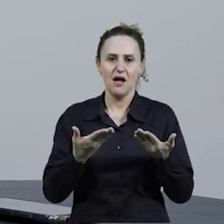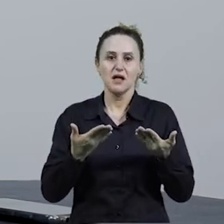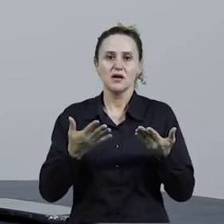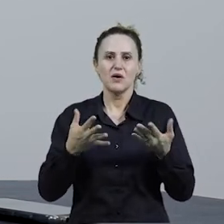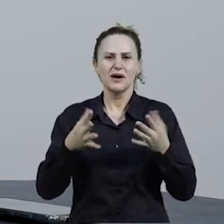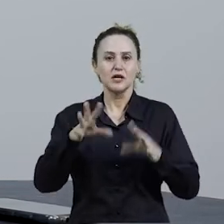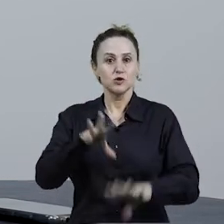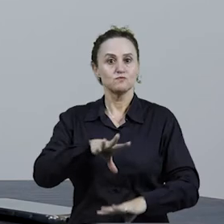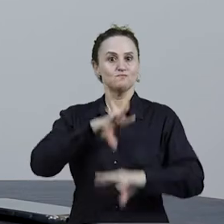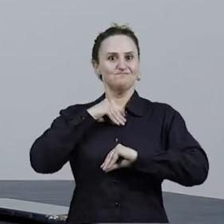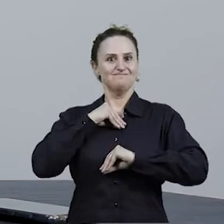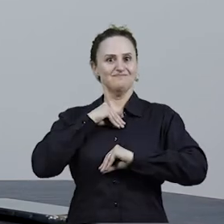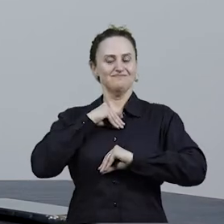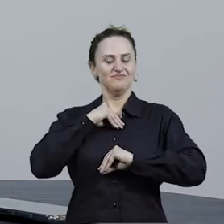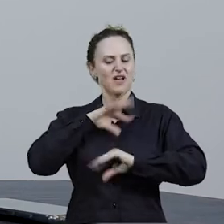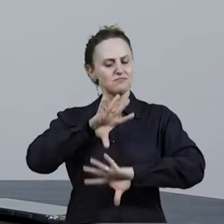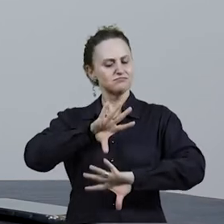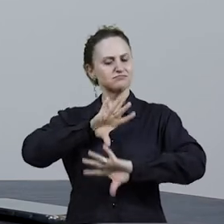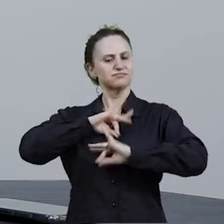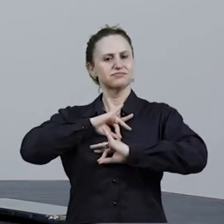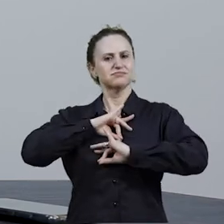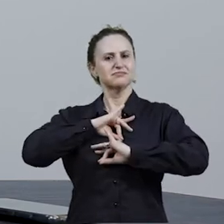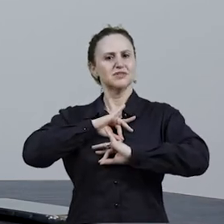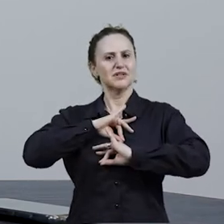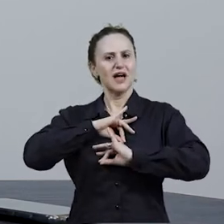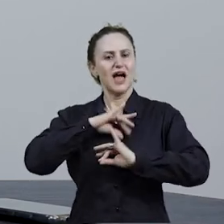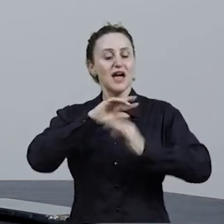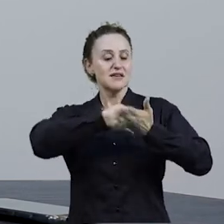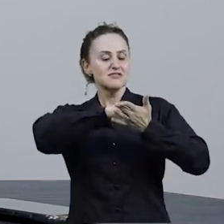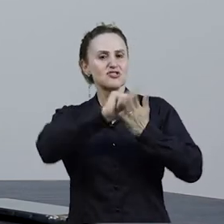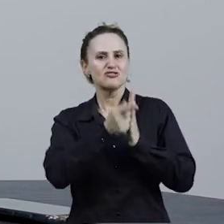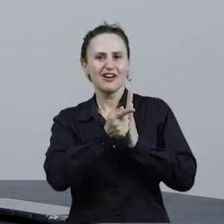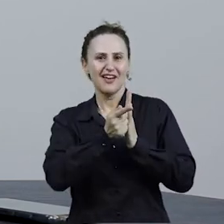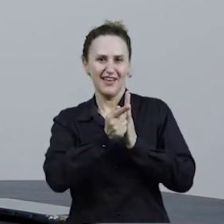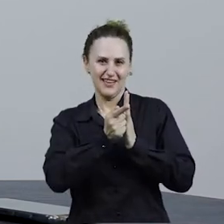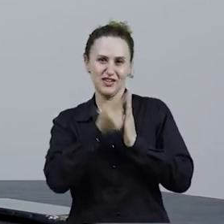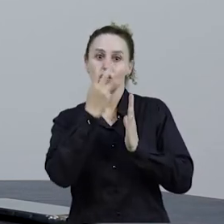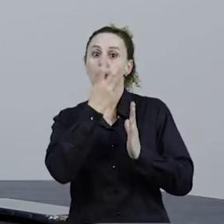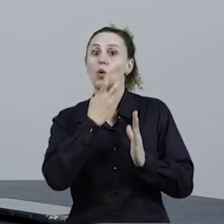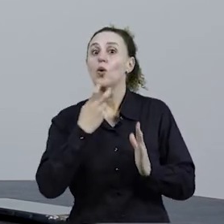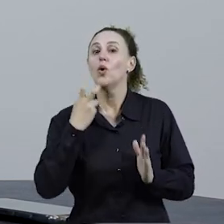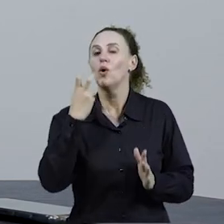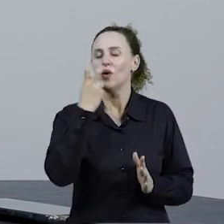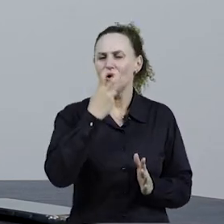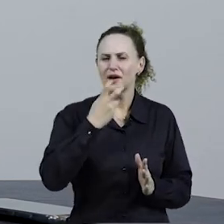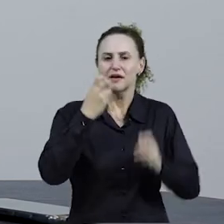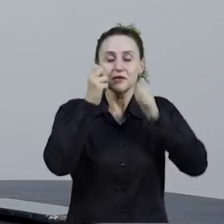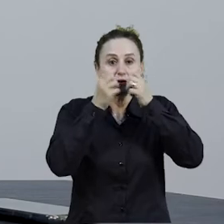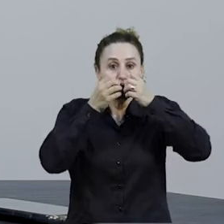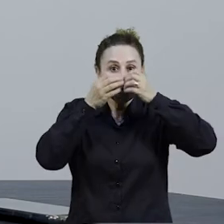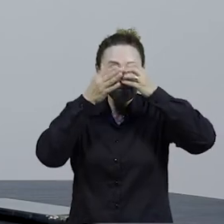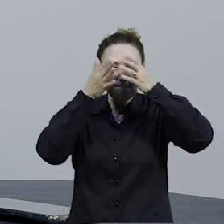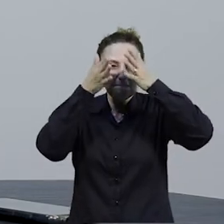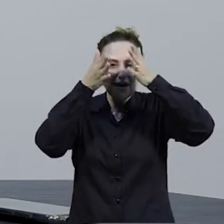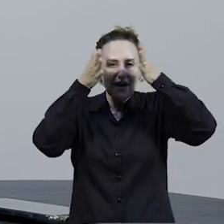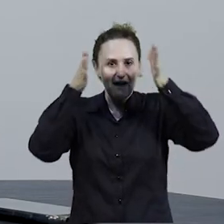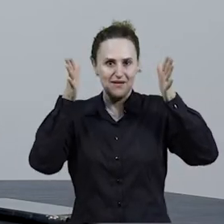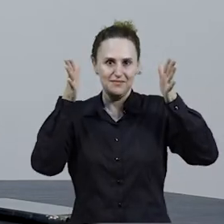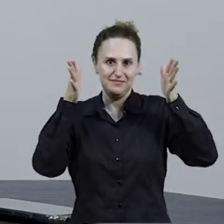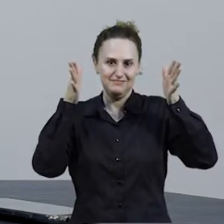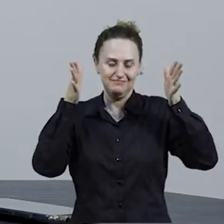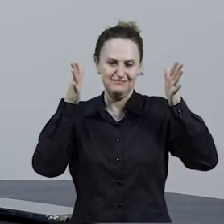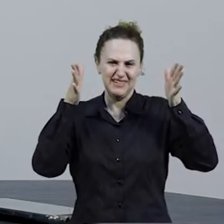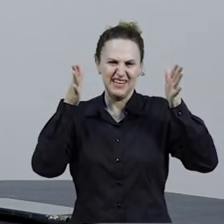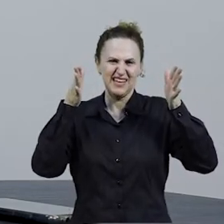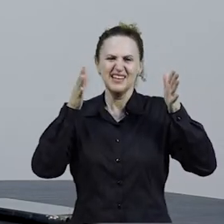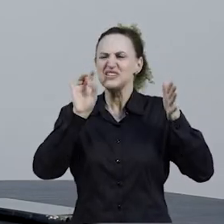incorporar, ao lado do texto escrito, os gêneros orais, para que vocês possam ampliar um pouquinho, né? Essa coisa de pensar a produção